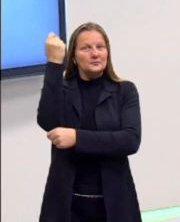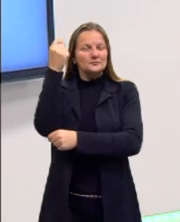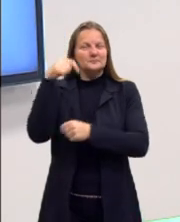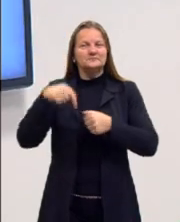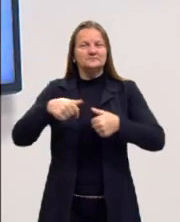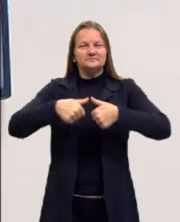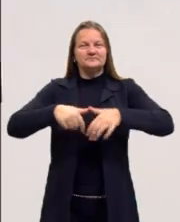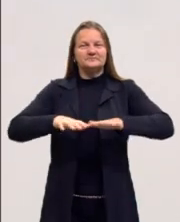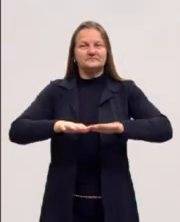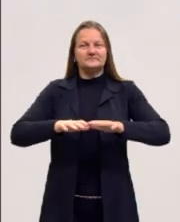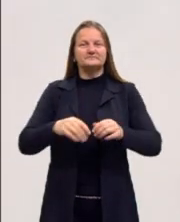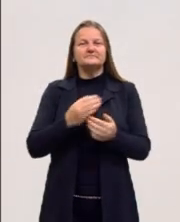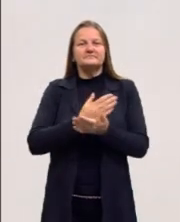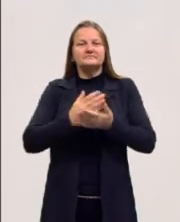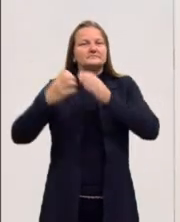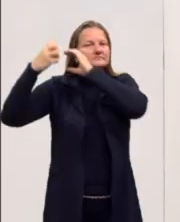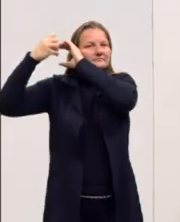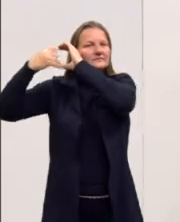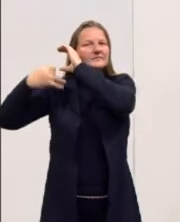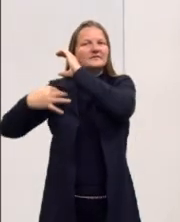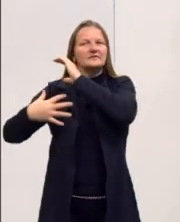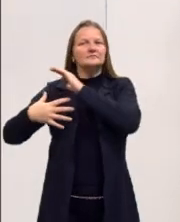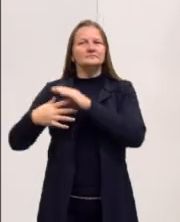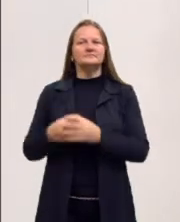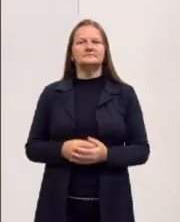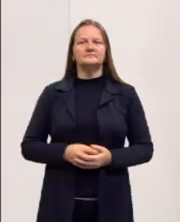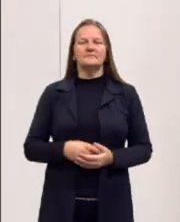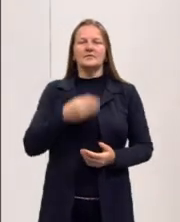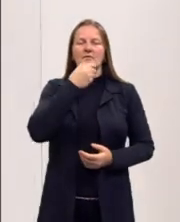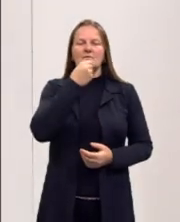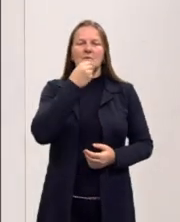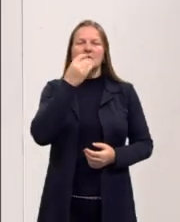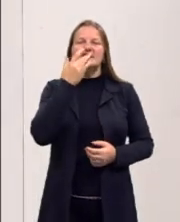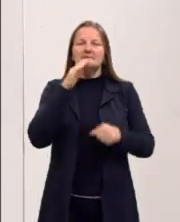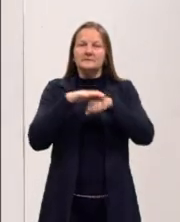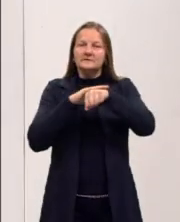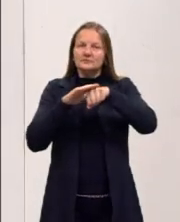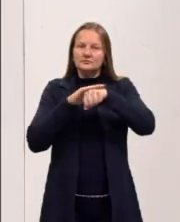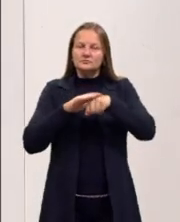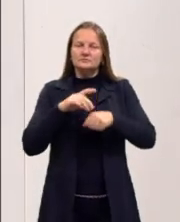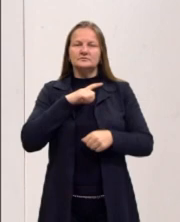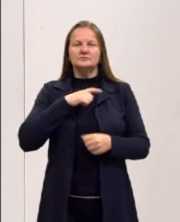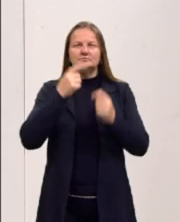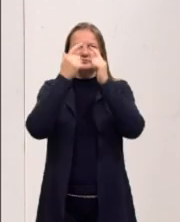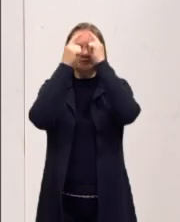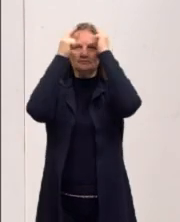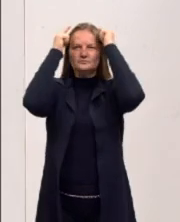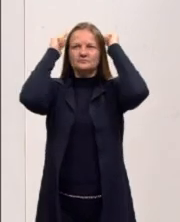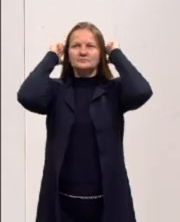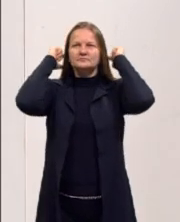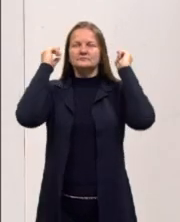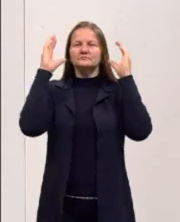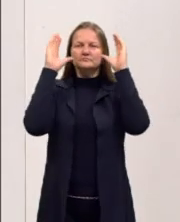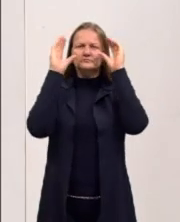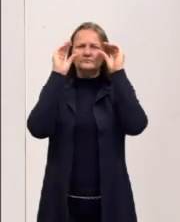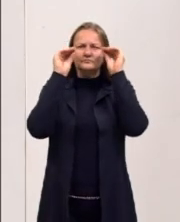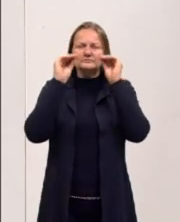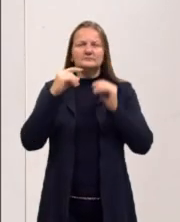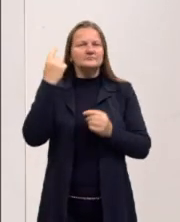começar fazendo a minha audiodescrição. Eu sou um homem branco, tenho cabelo castanho escuro,